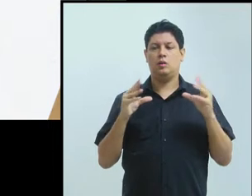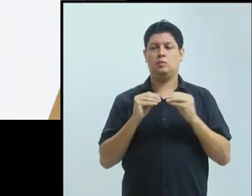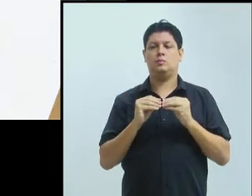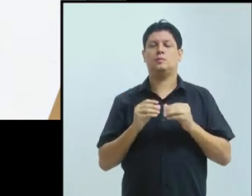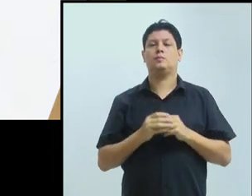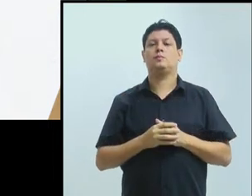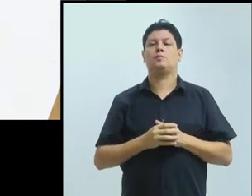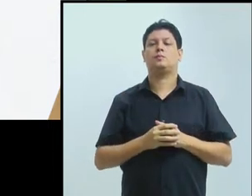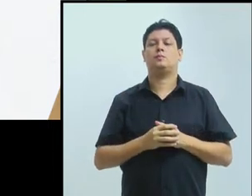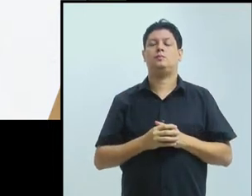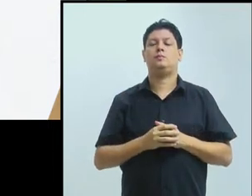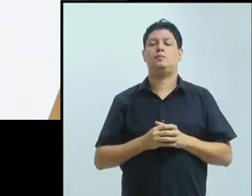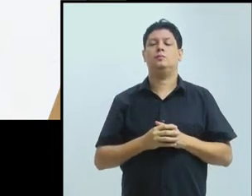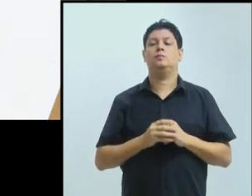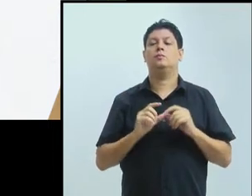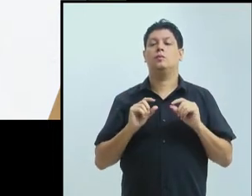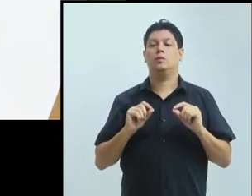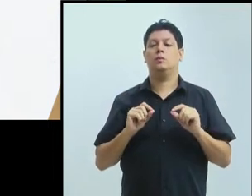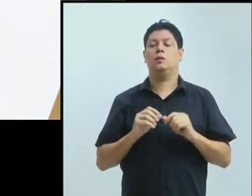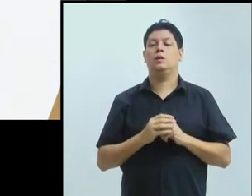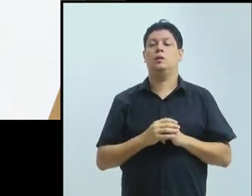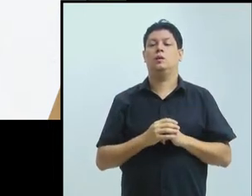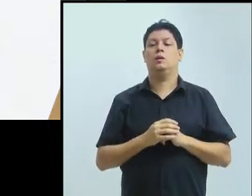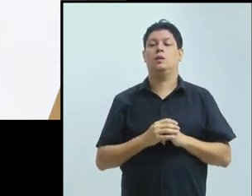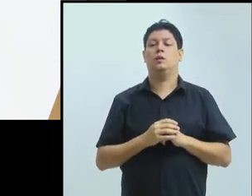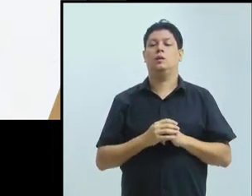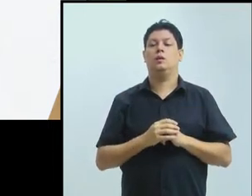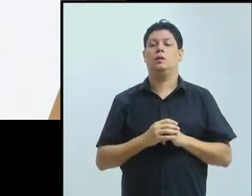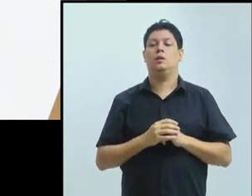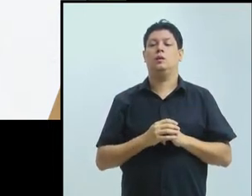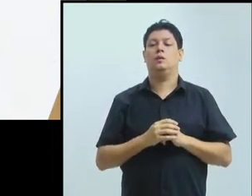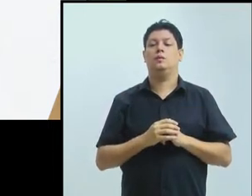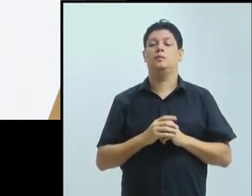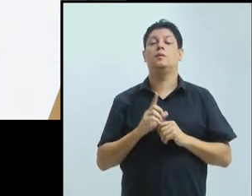se dá exatamente pelas visitas,